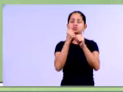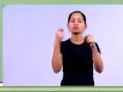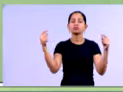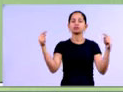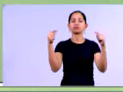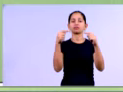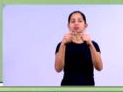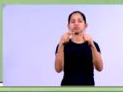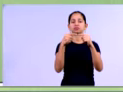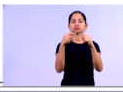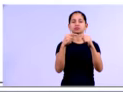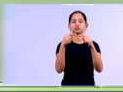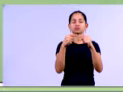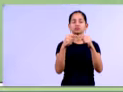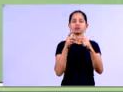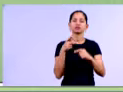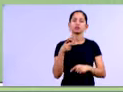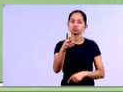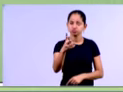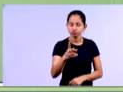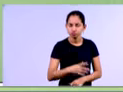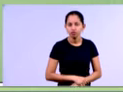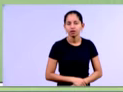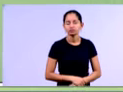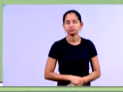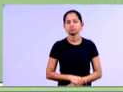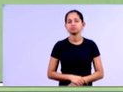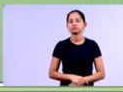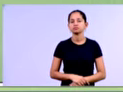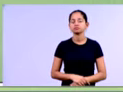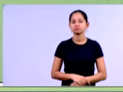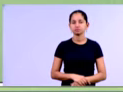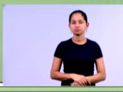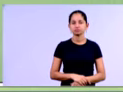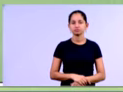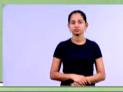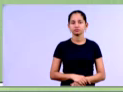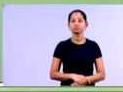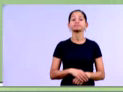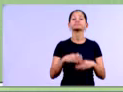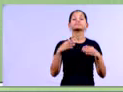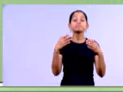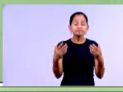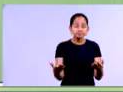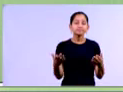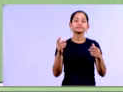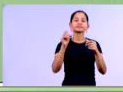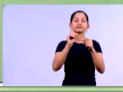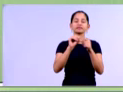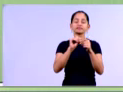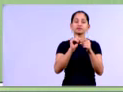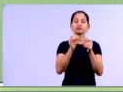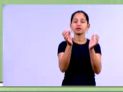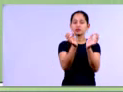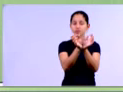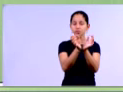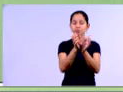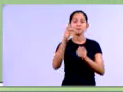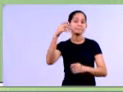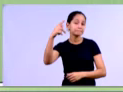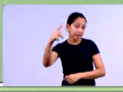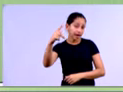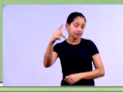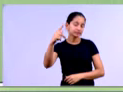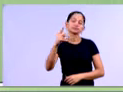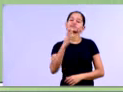correspondente. Vamos na sequência, gente. Olha aí, devemos fazer o mesmo para o grupo do passivo também, Até